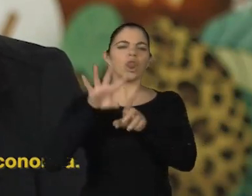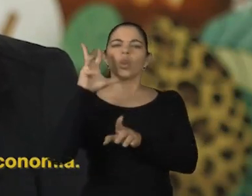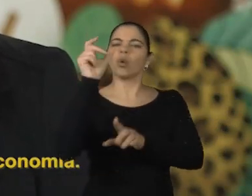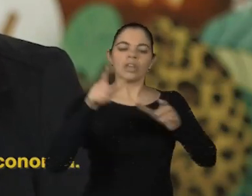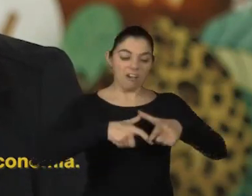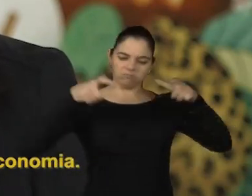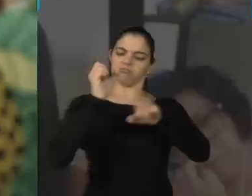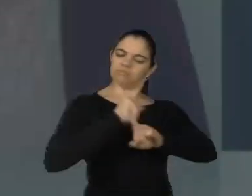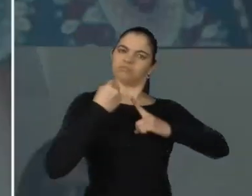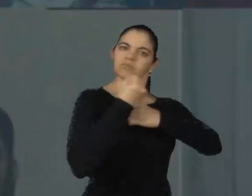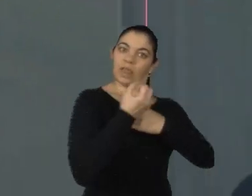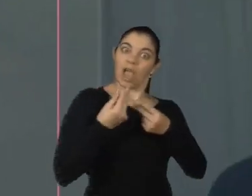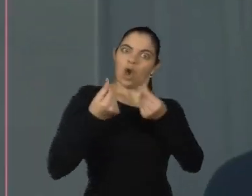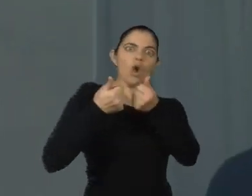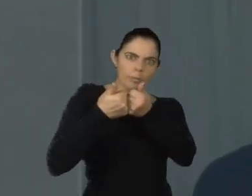sociedade nessa nova economia.